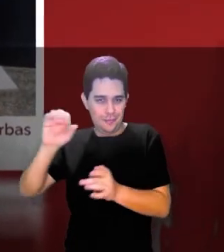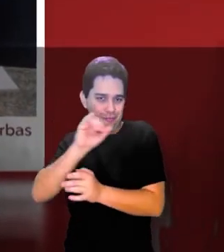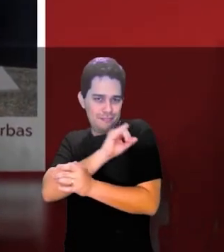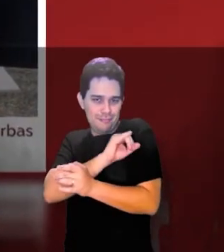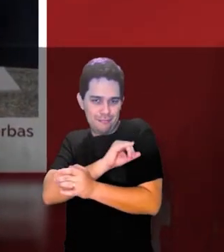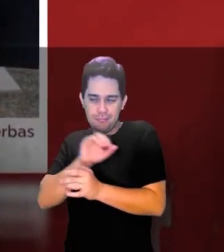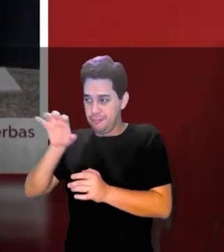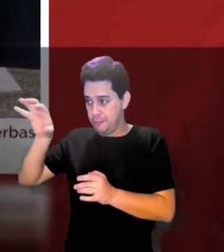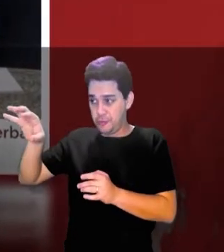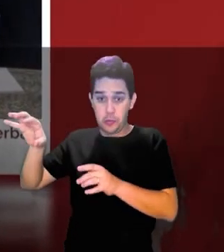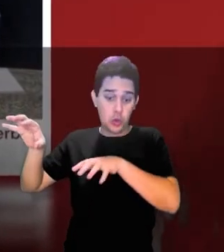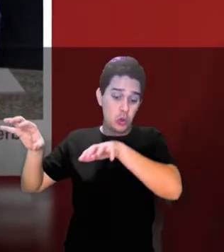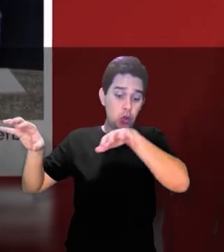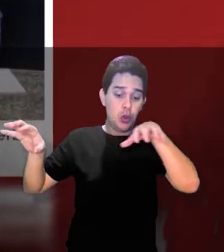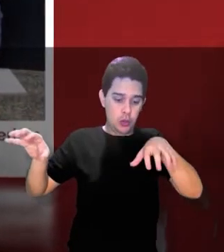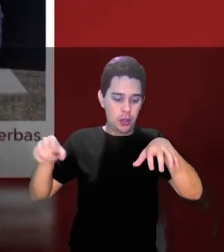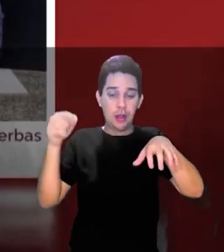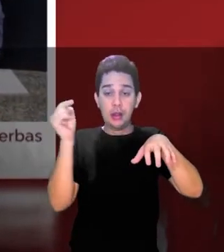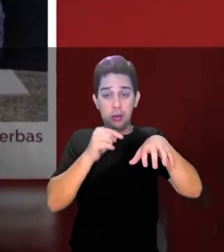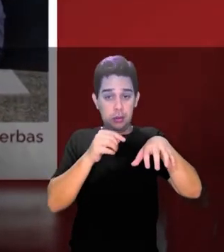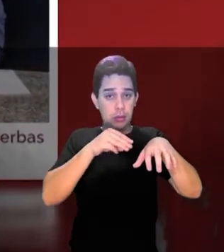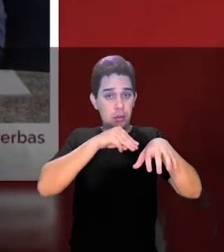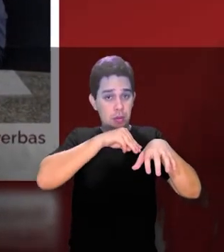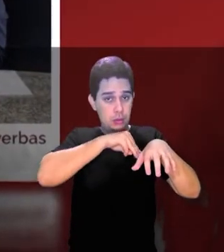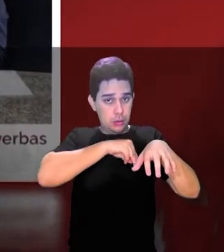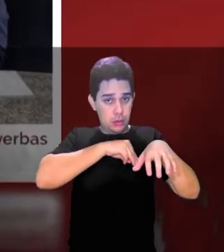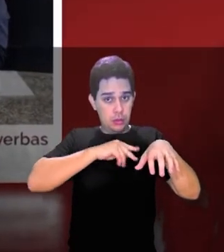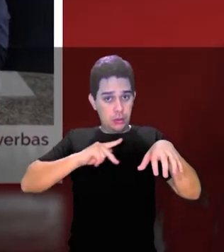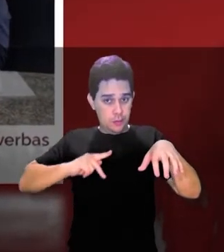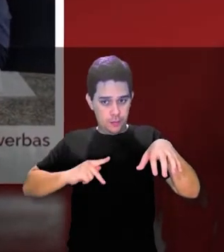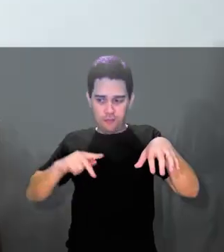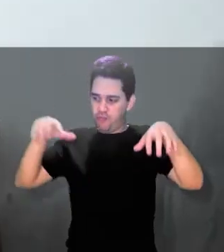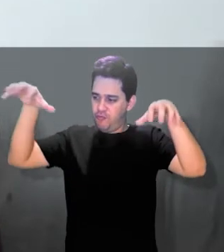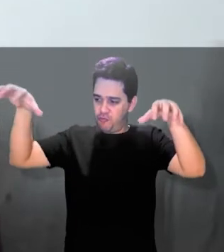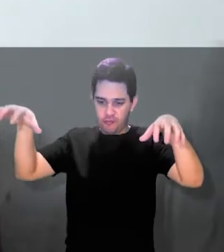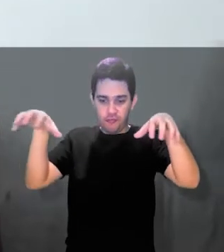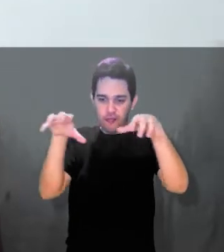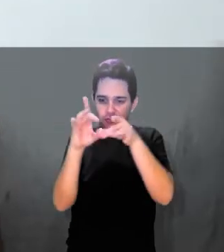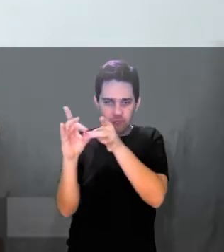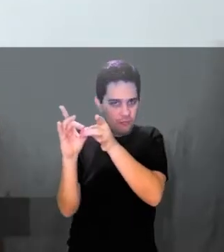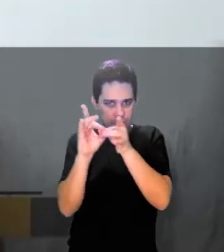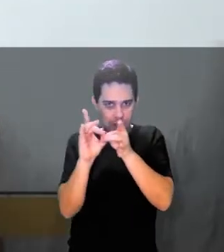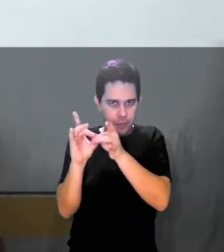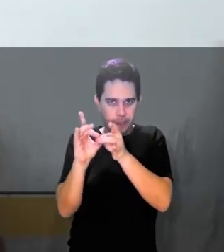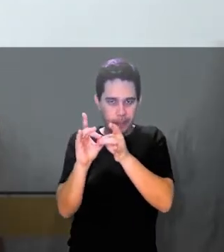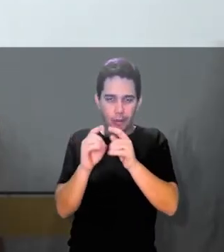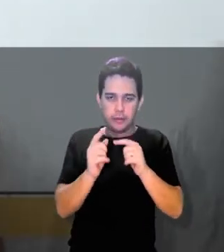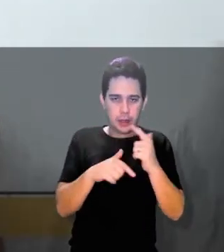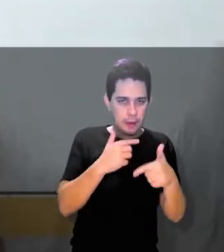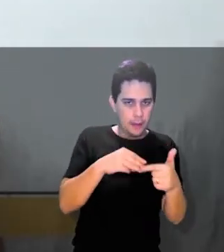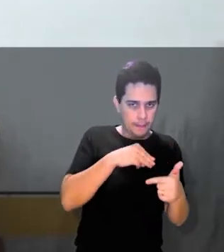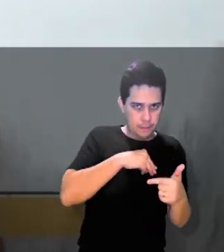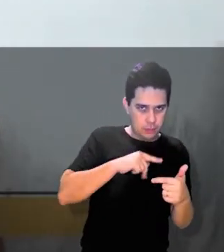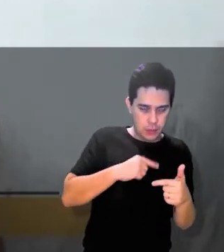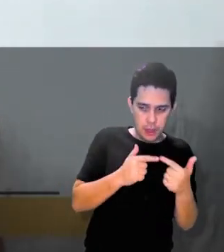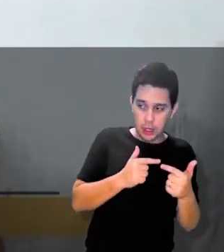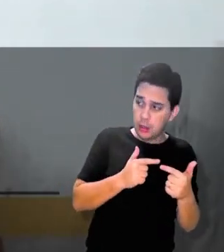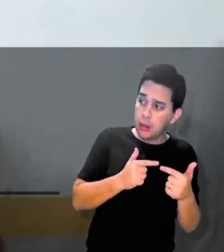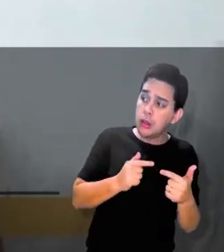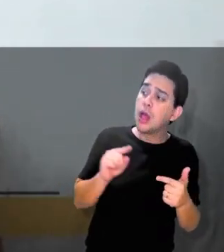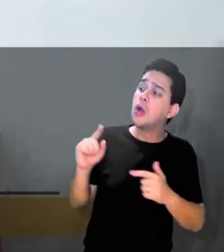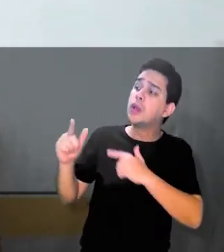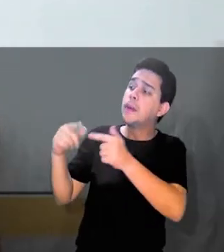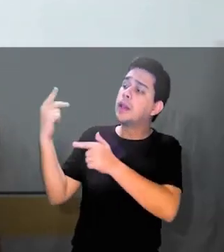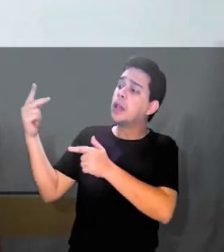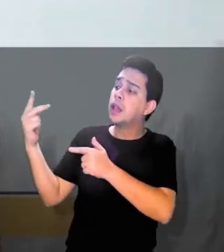dos órgãos de controle, de forma que o trabalho do Ministério Público se harmonize com o que está sendo desenvolvido pelo Tribunal de Contas